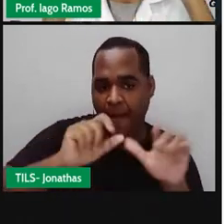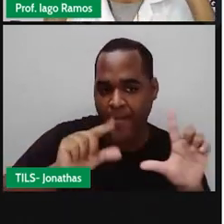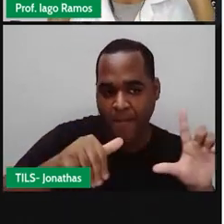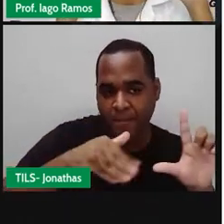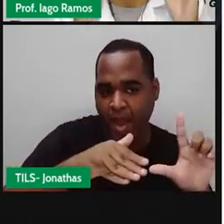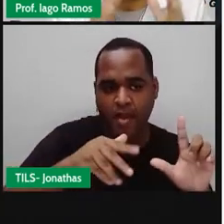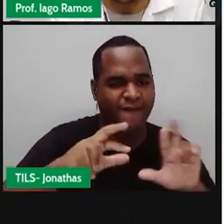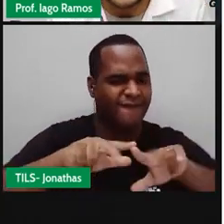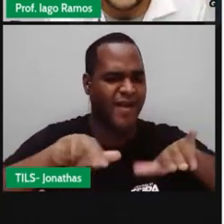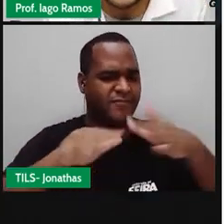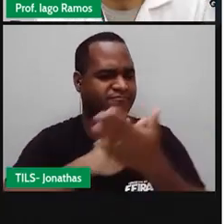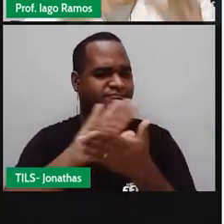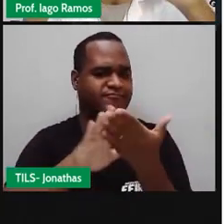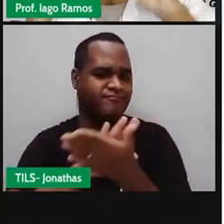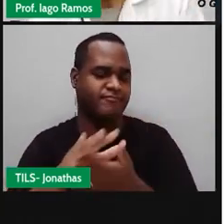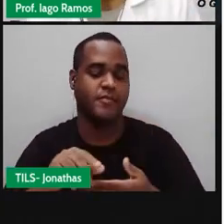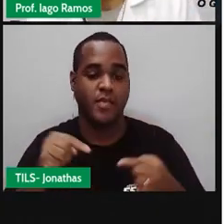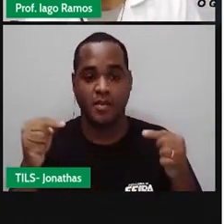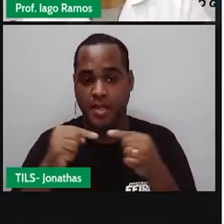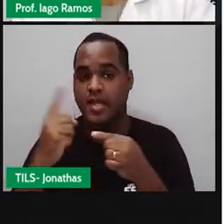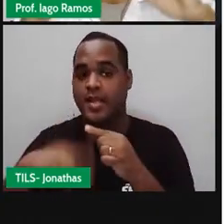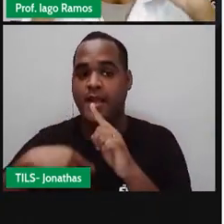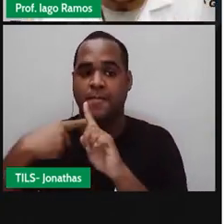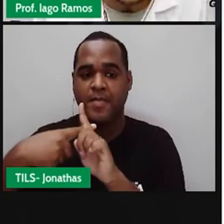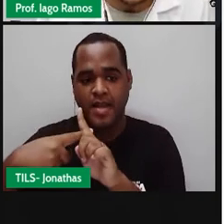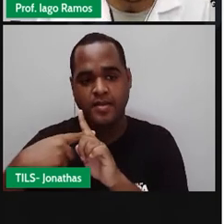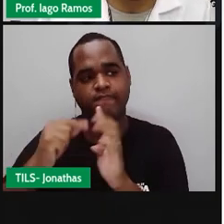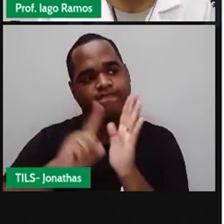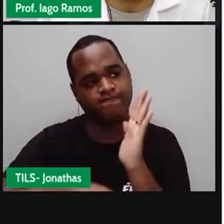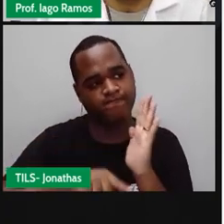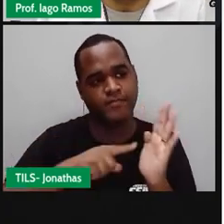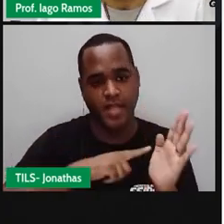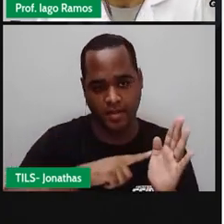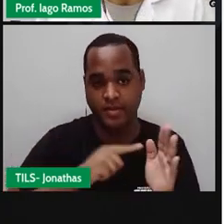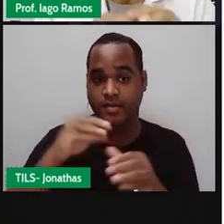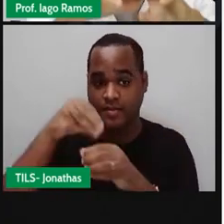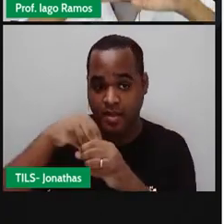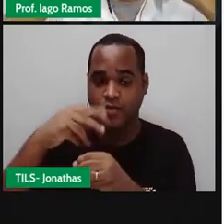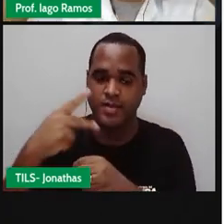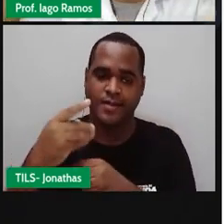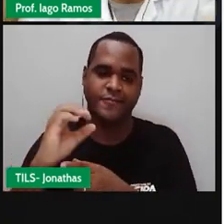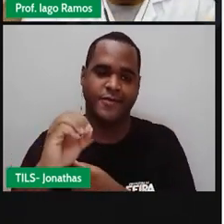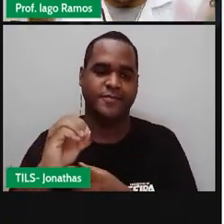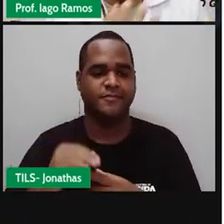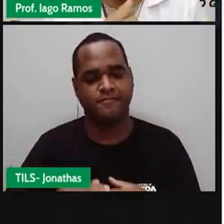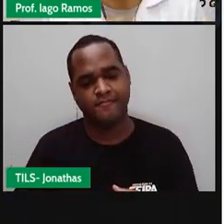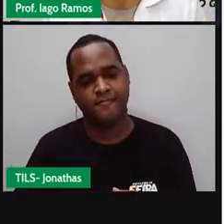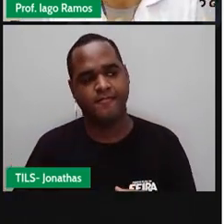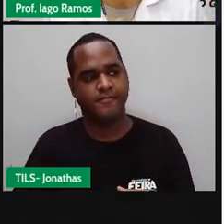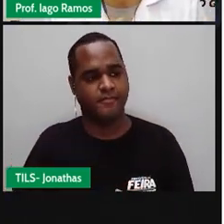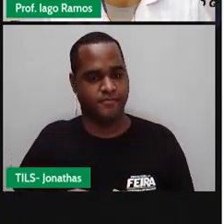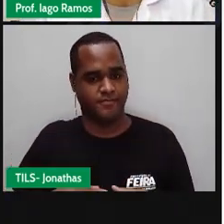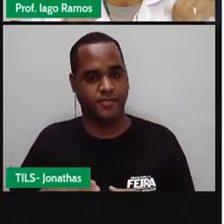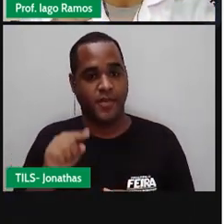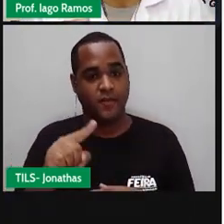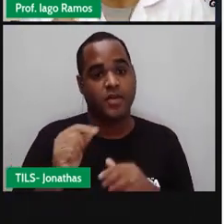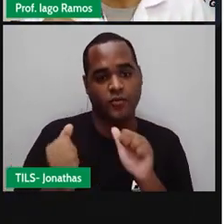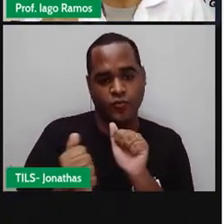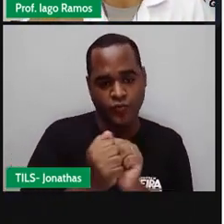aparecem números positivos, negativos e tem o zero. Quando você junta todos esses números